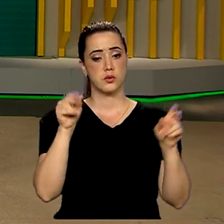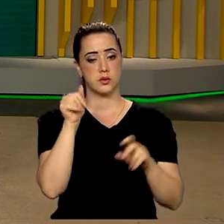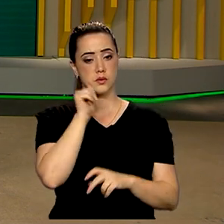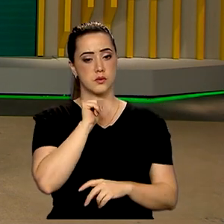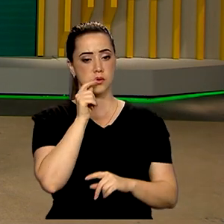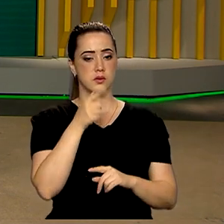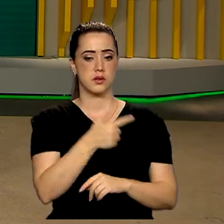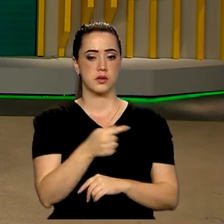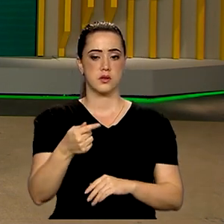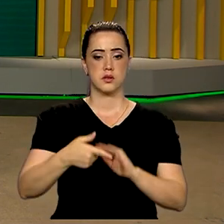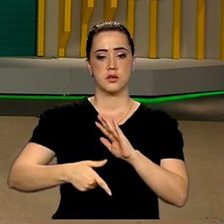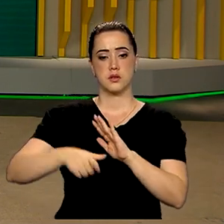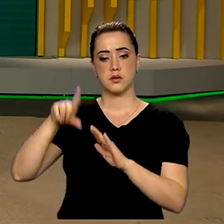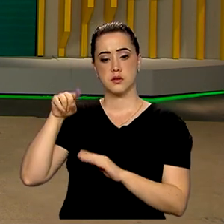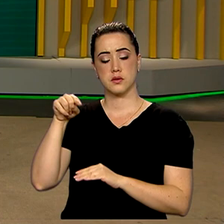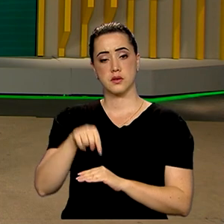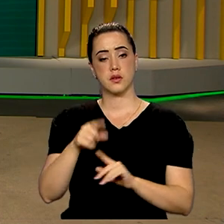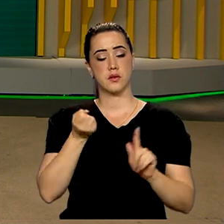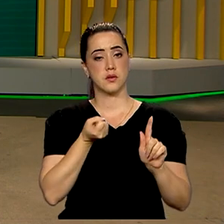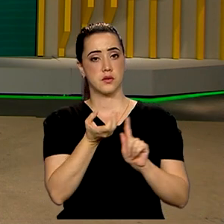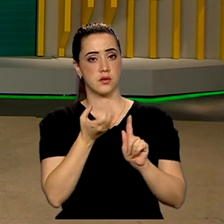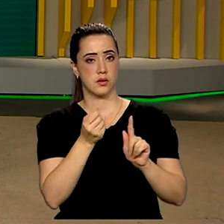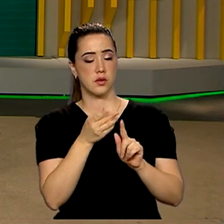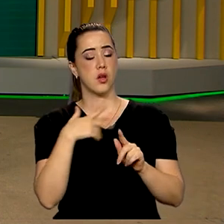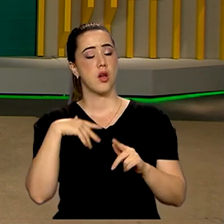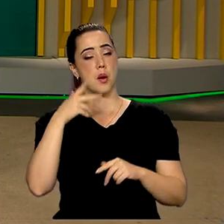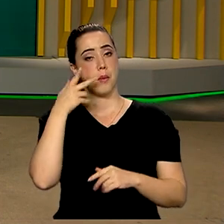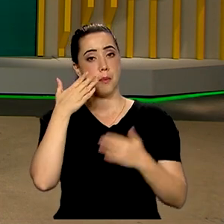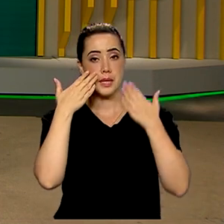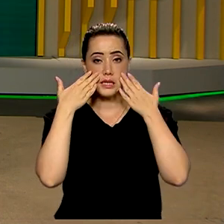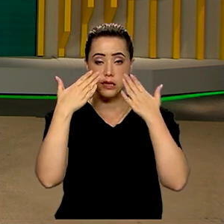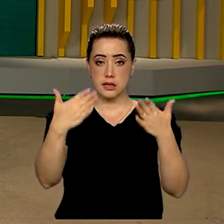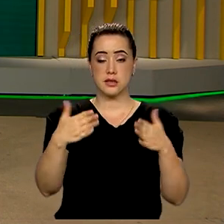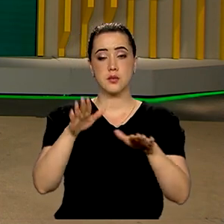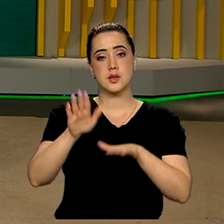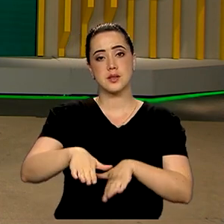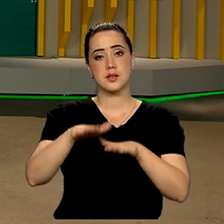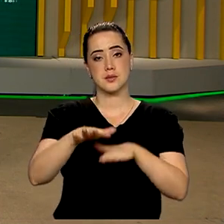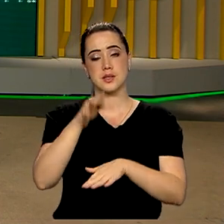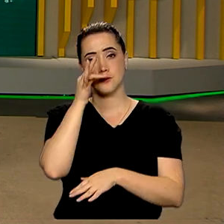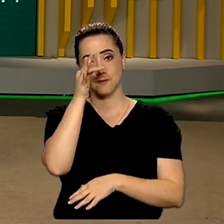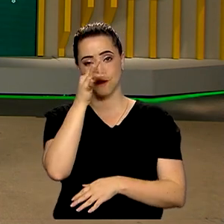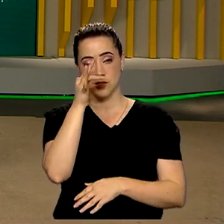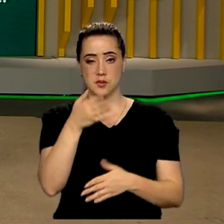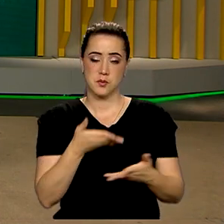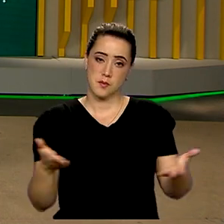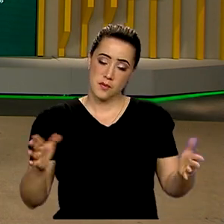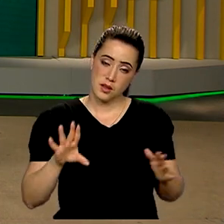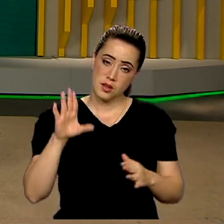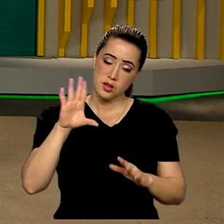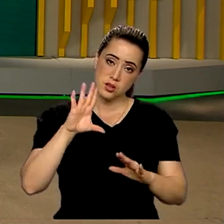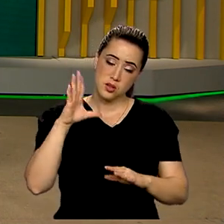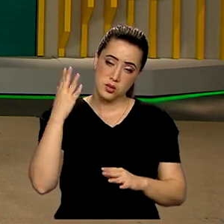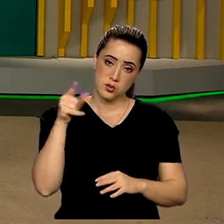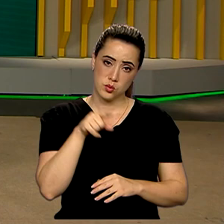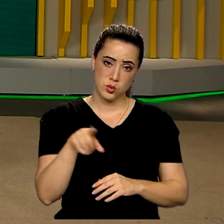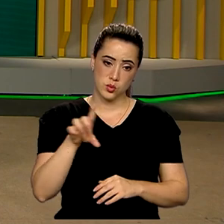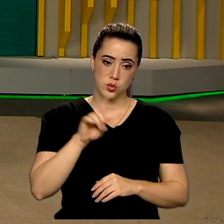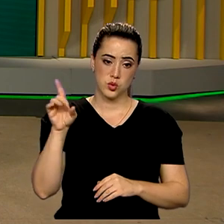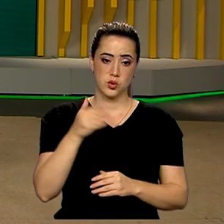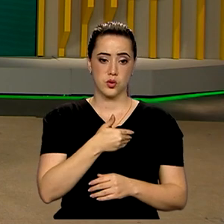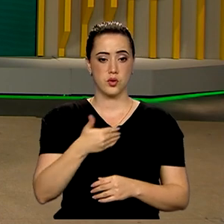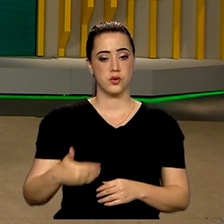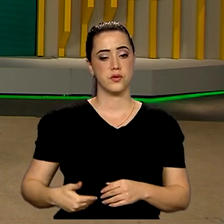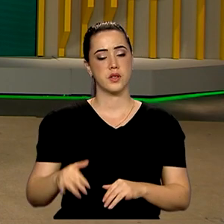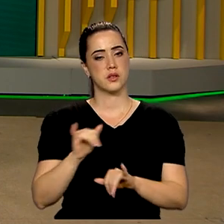na semana passada a gente aqui no Canal Gov fez uma ampla cobertura da Marcha das Margaridas. E na ocasião o governo lançou